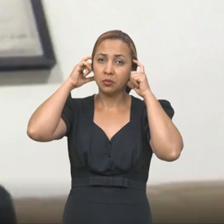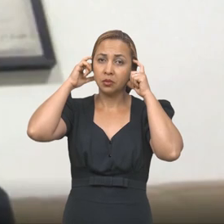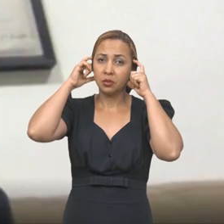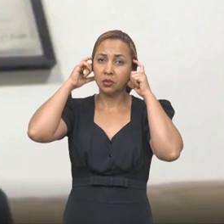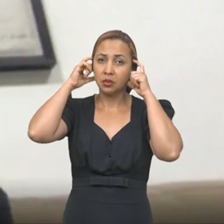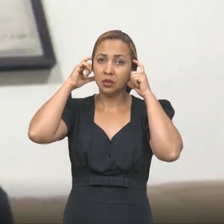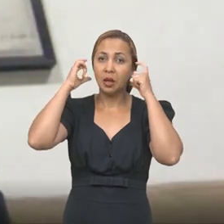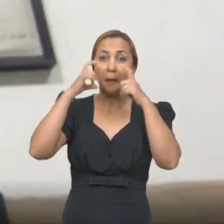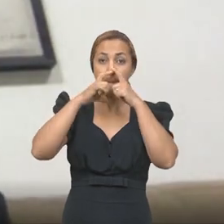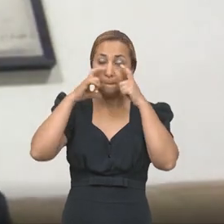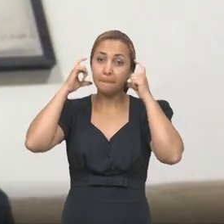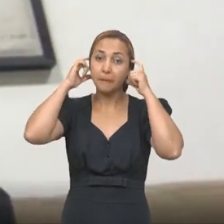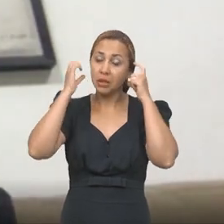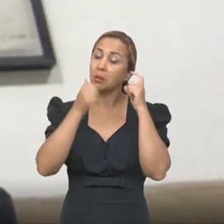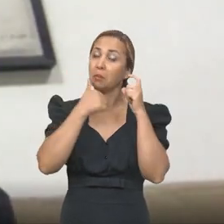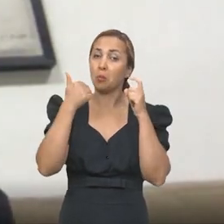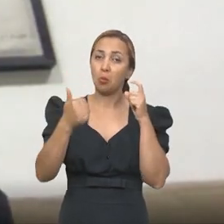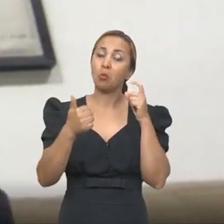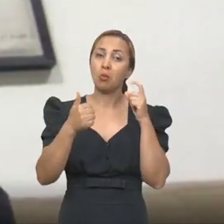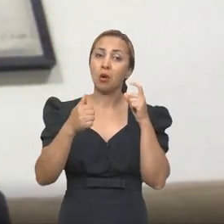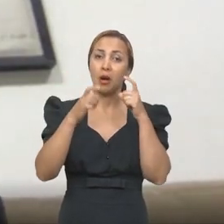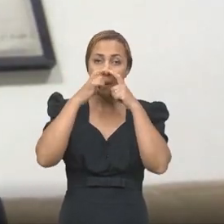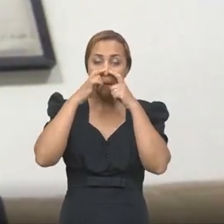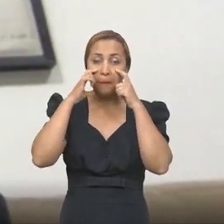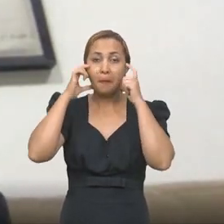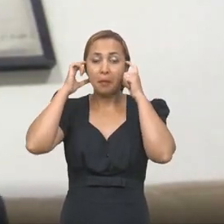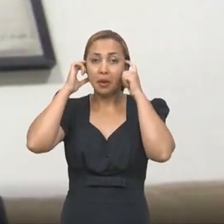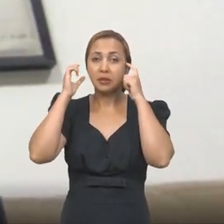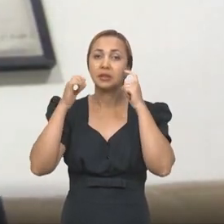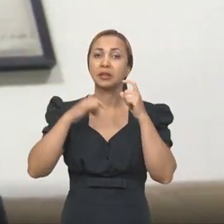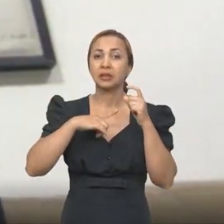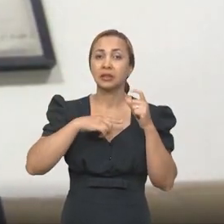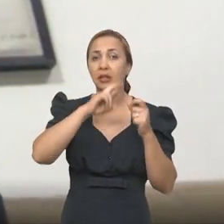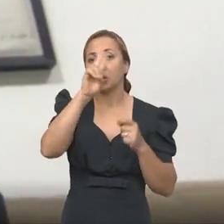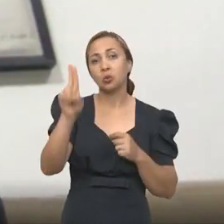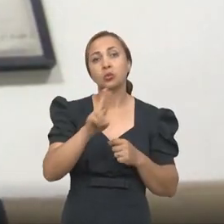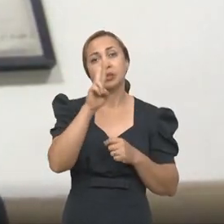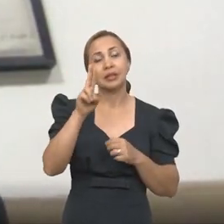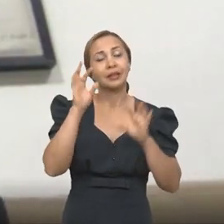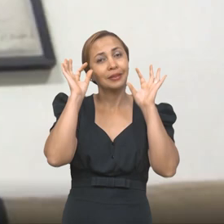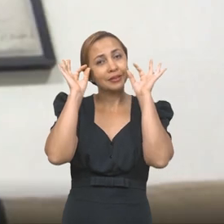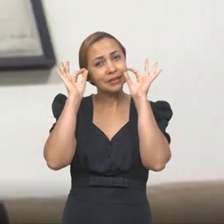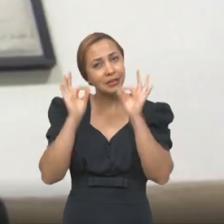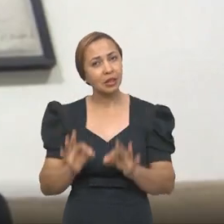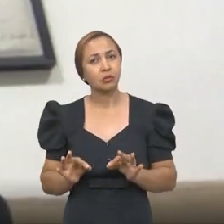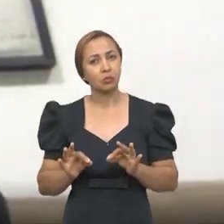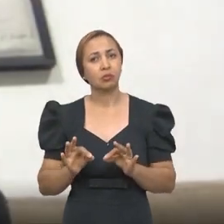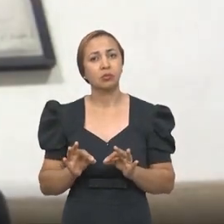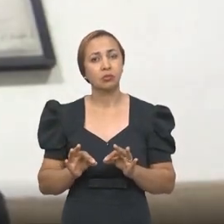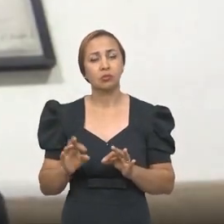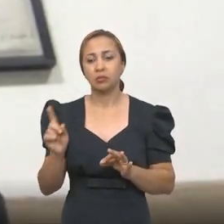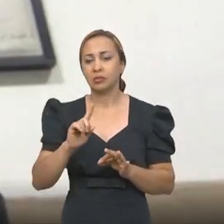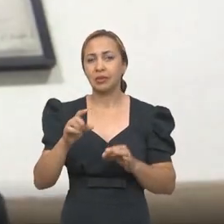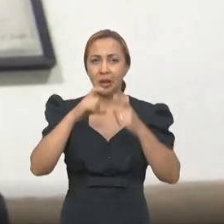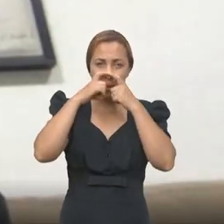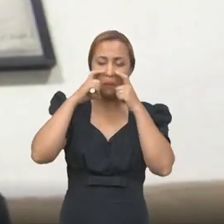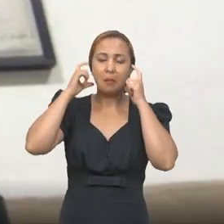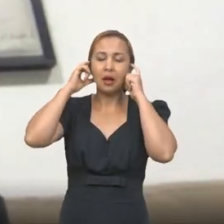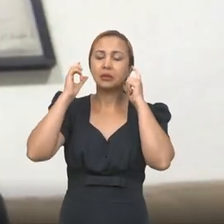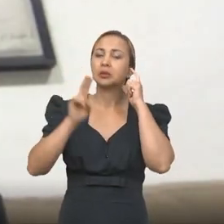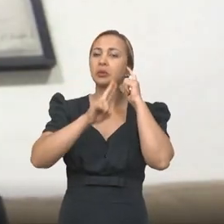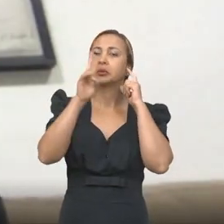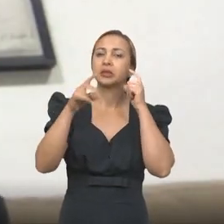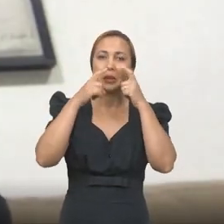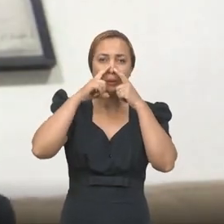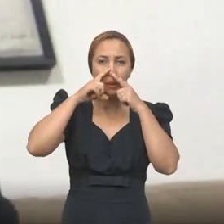máscara, máscara eficiente, e máscara que seja utilizada de maneira eficiente, não